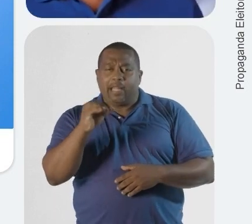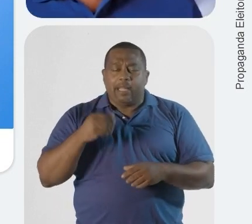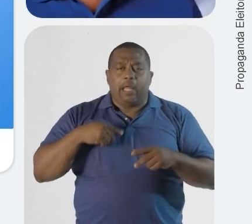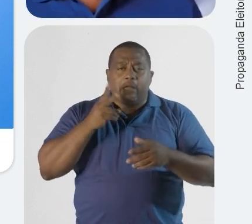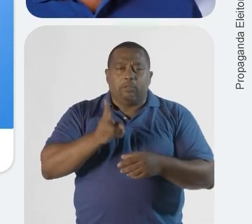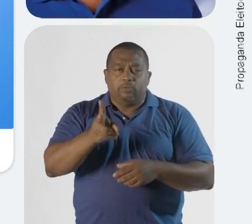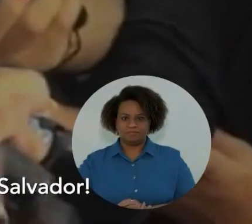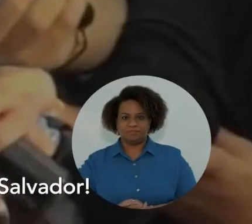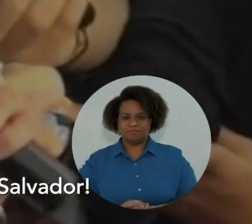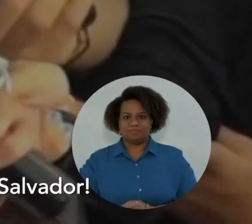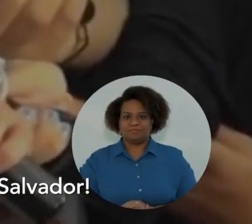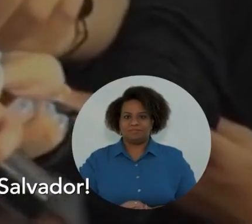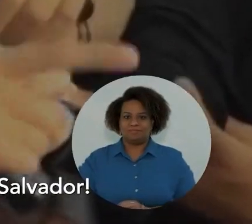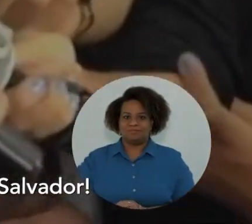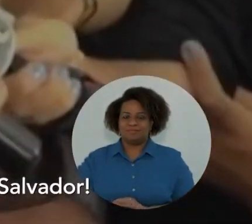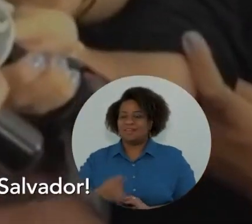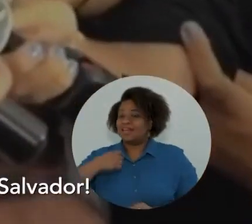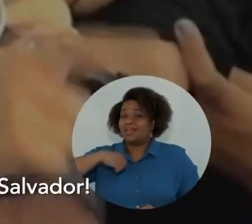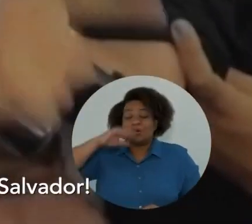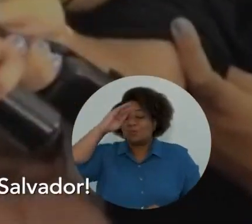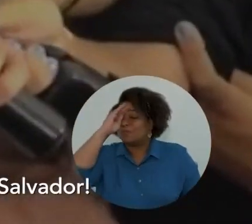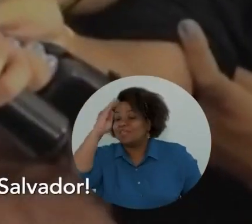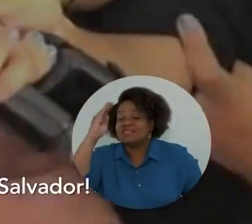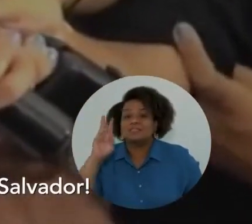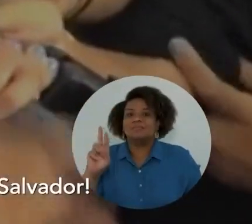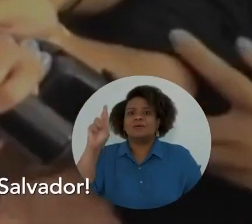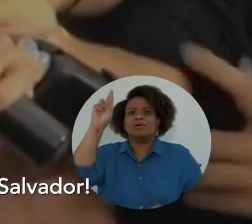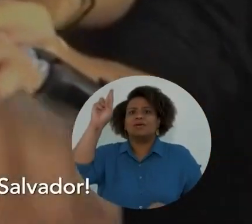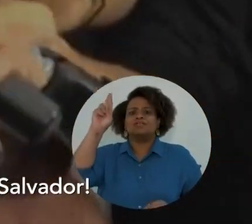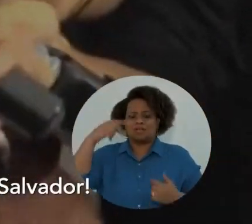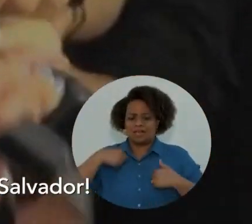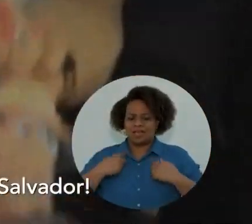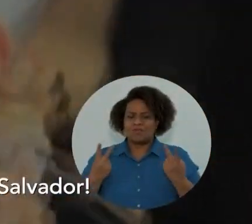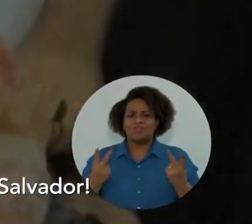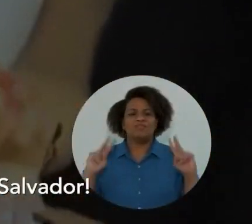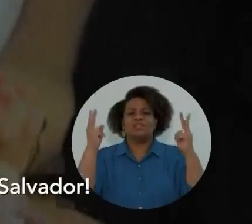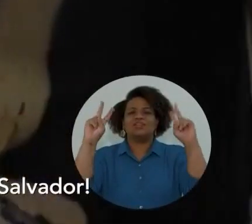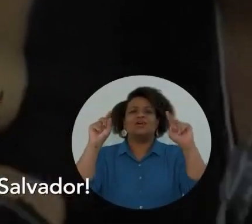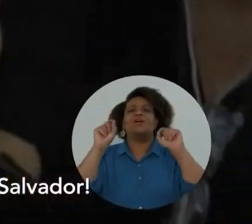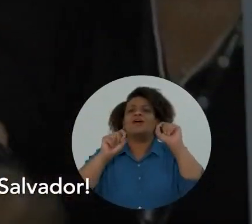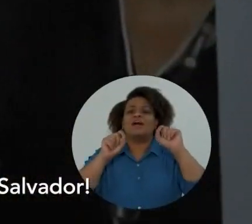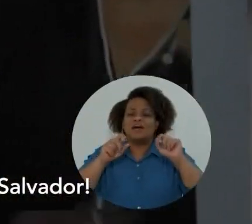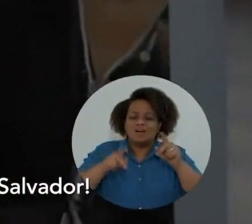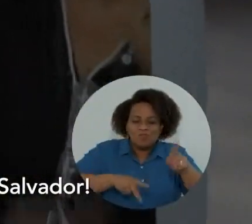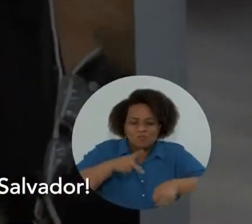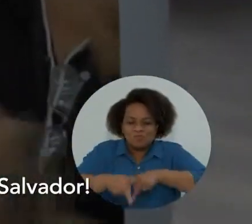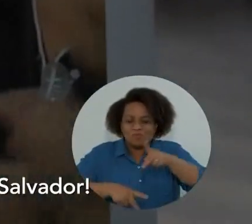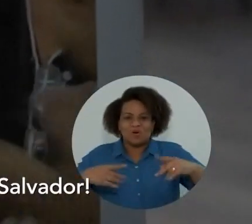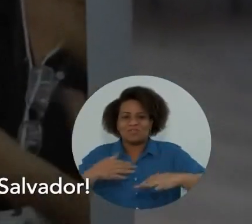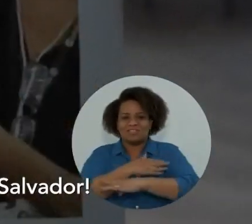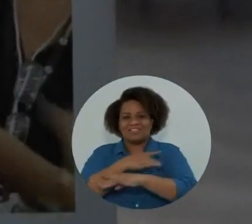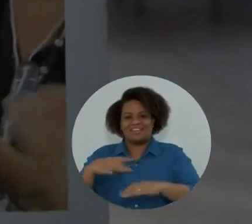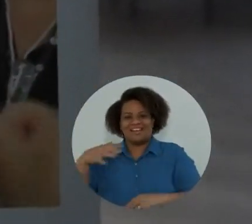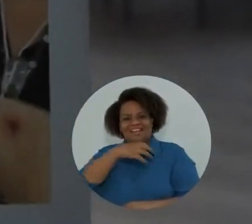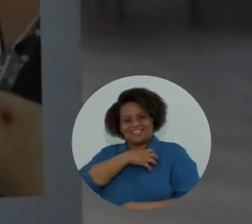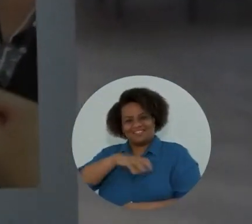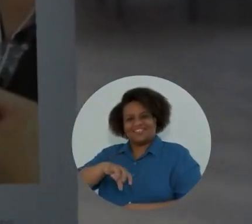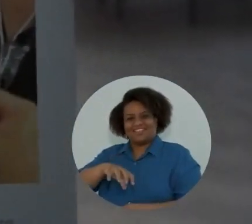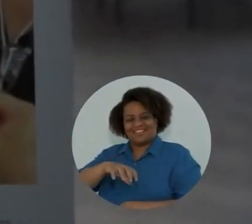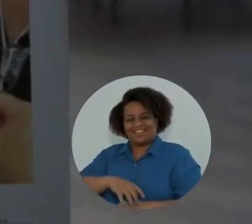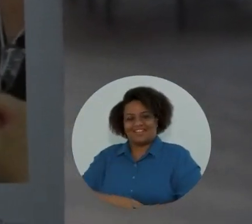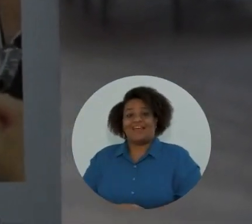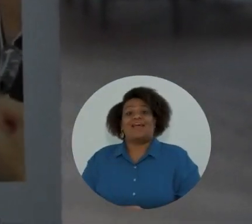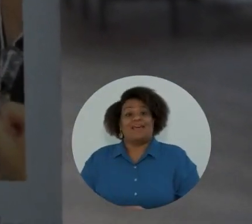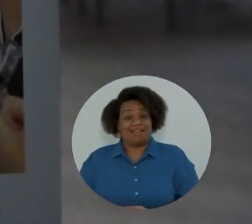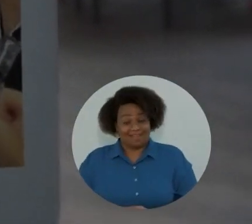luta continua. E o principal responsável pela minha vitória foi o povo da cidade. É,